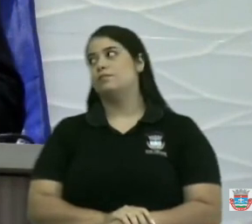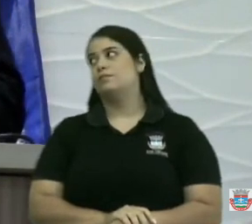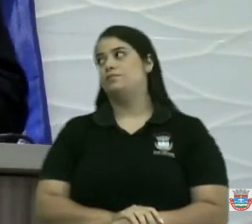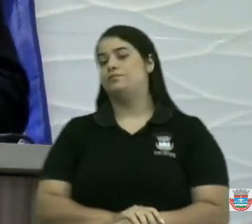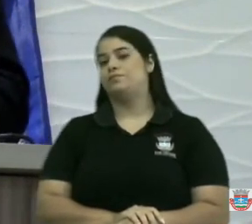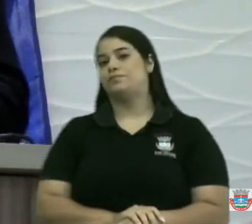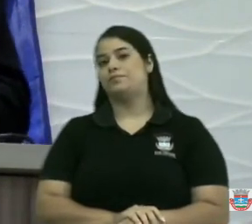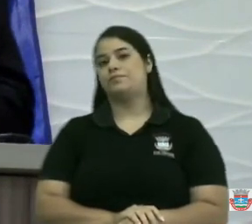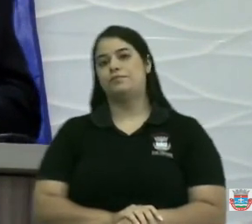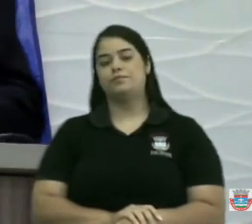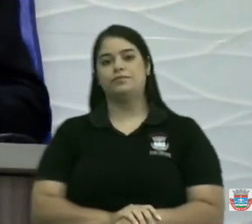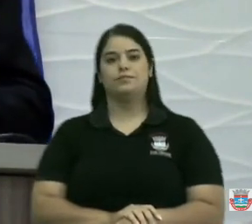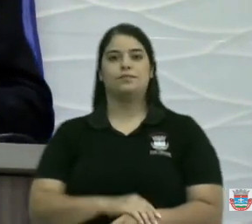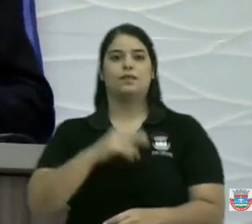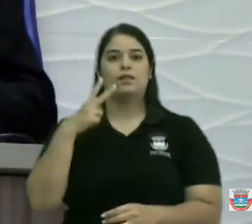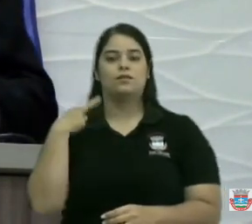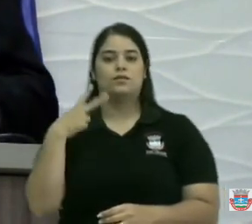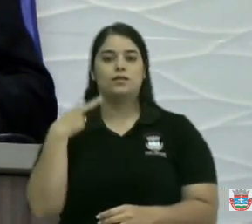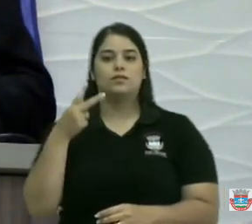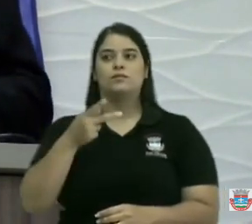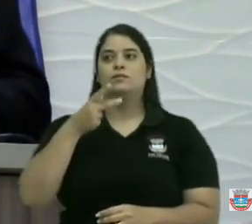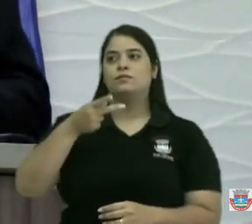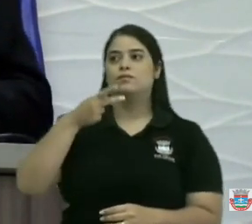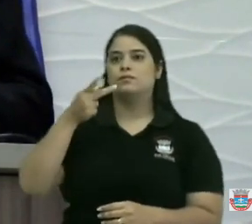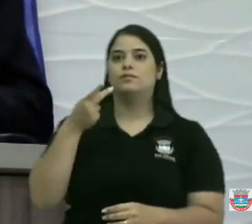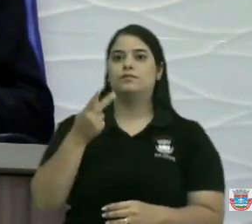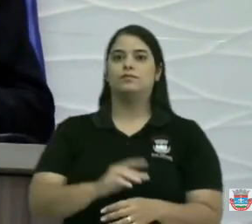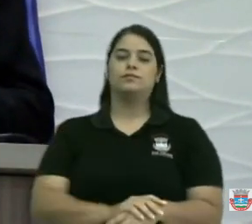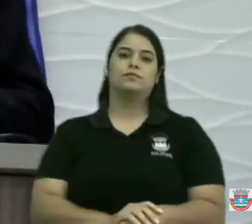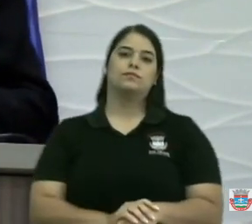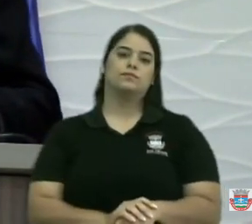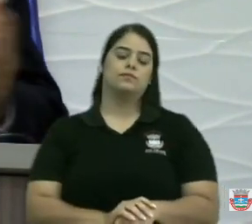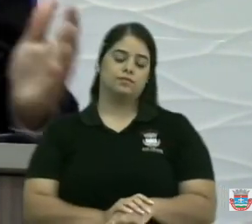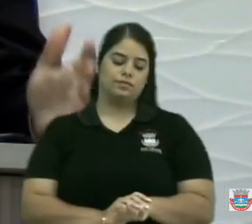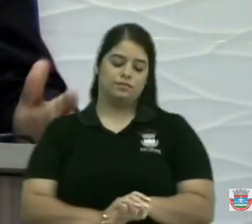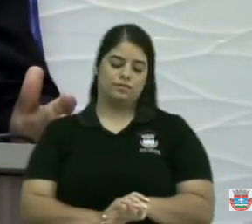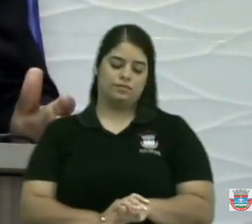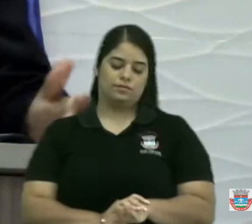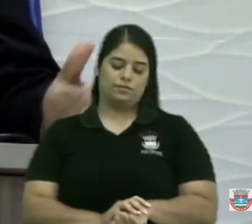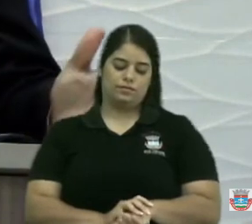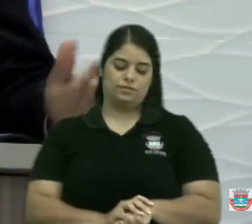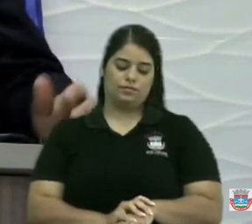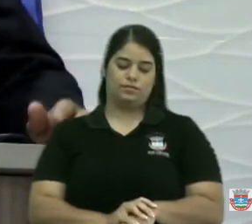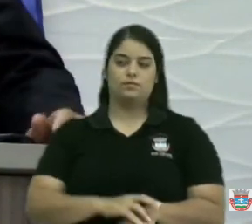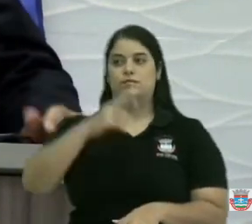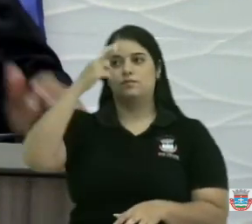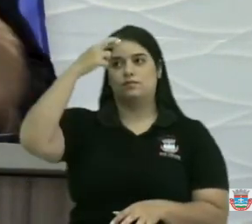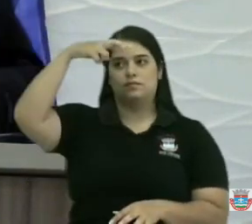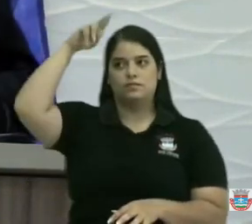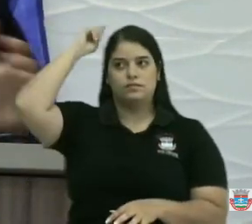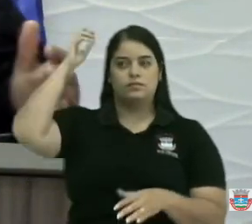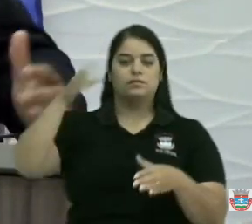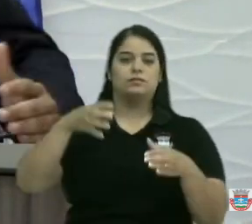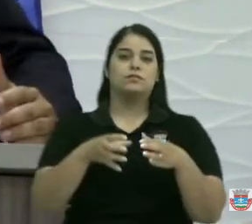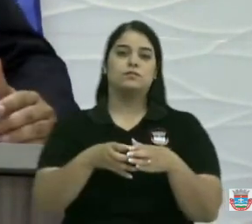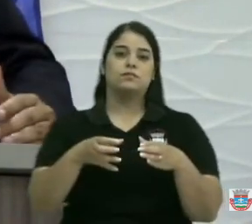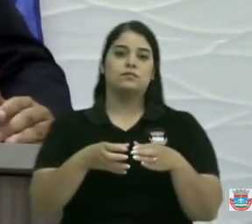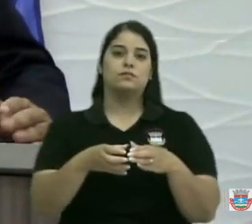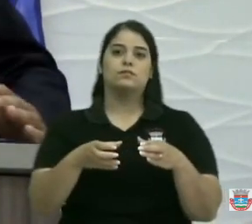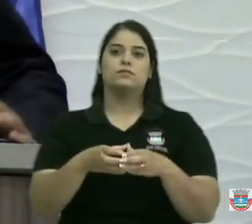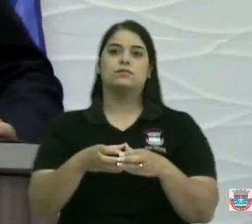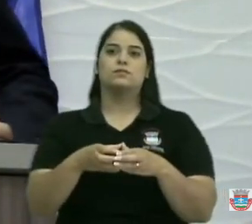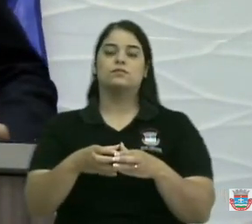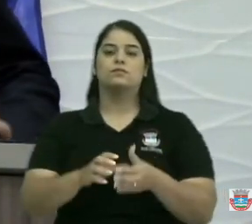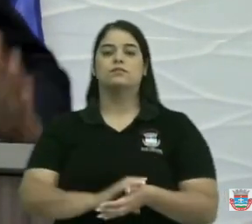O, que o vereador tanto fala, que o grupo da gente quer, o vereador Reinaldo tanto fala, que o grupo da gente quer o lado da